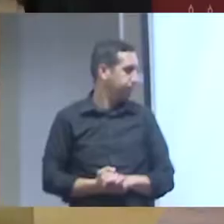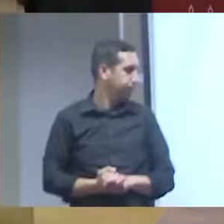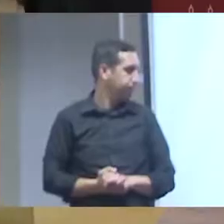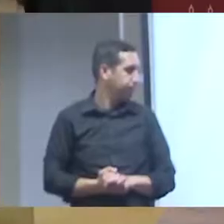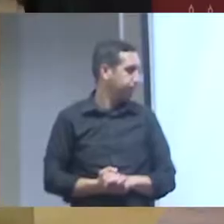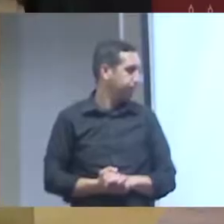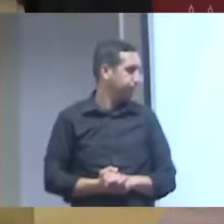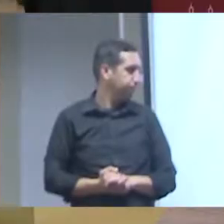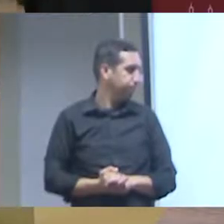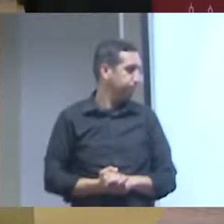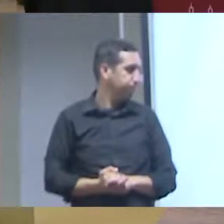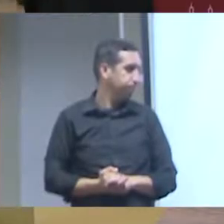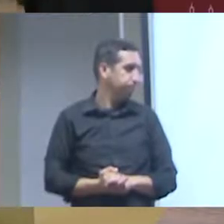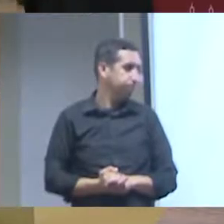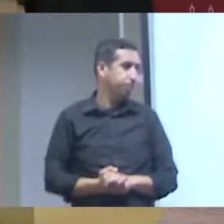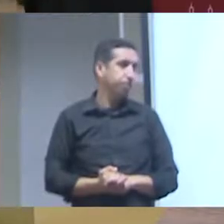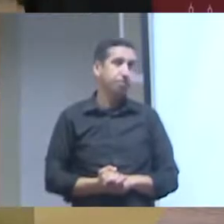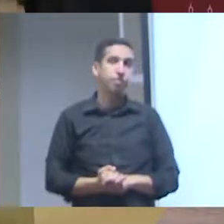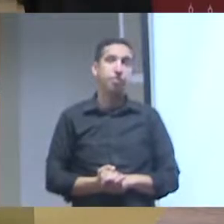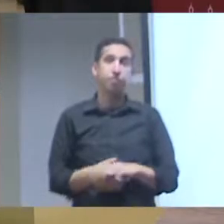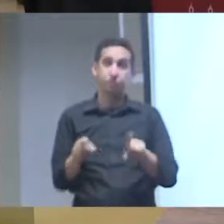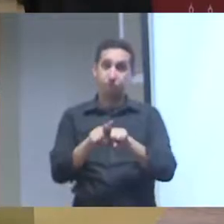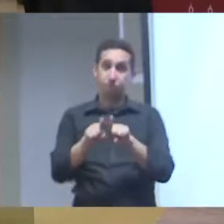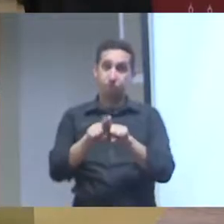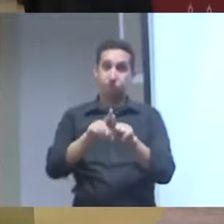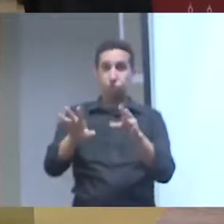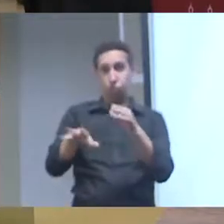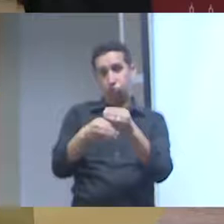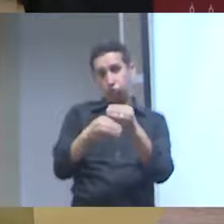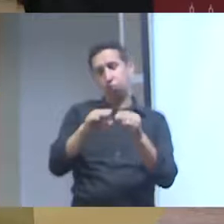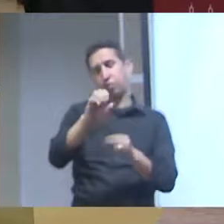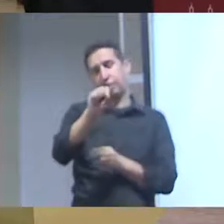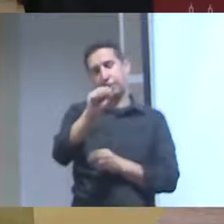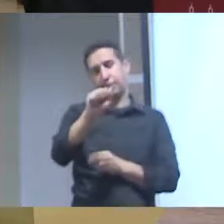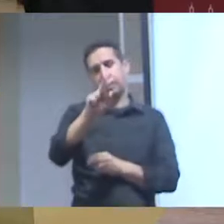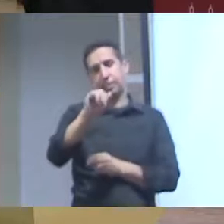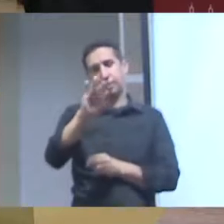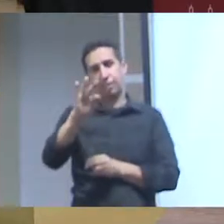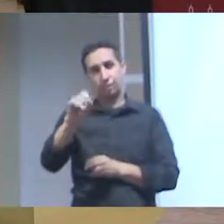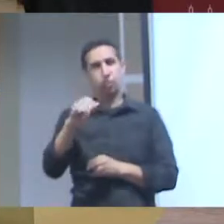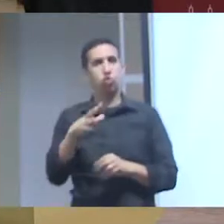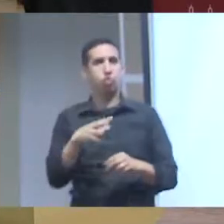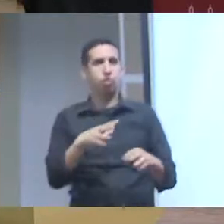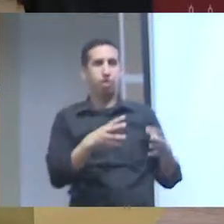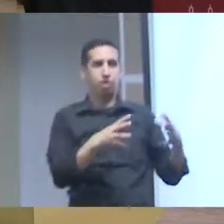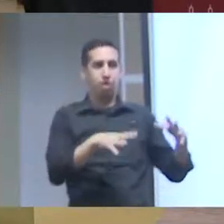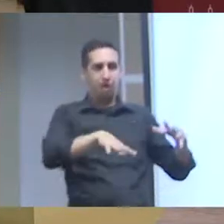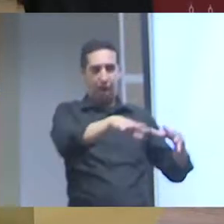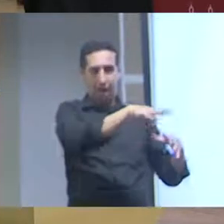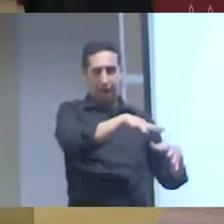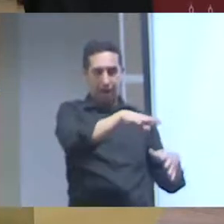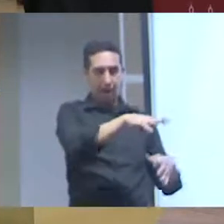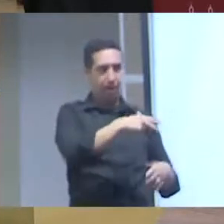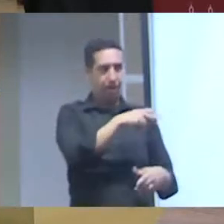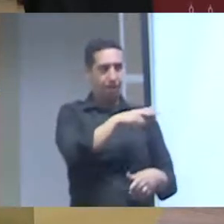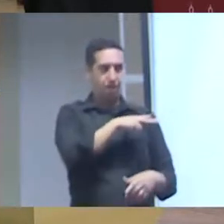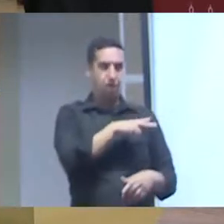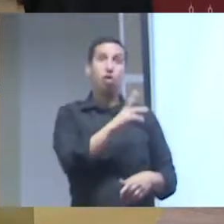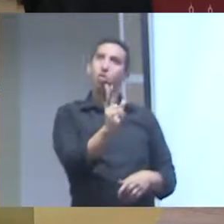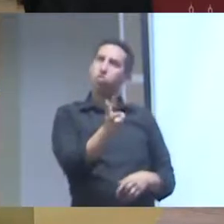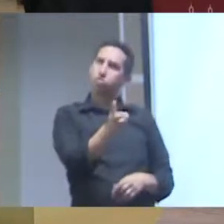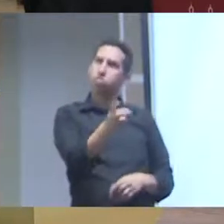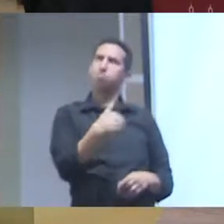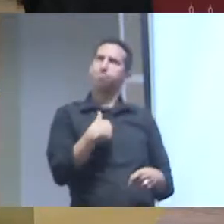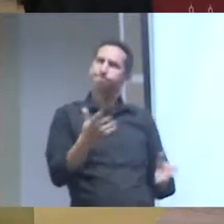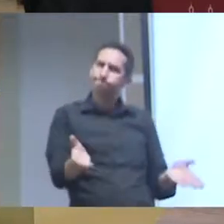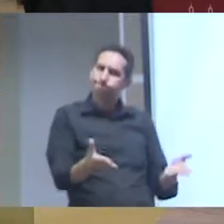só passando um pouquinho para que a Sarita comentou sobre a questão da iniciativa privada eu sempre fui entusiasta da participação da